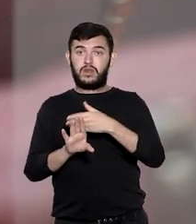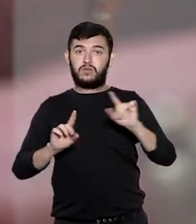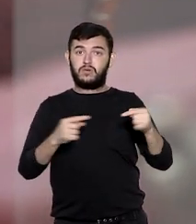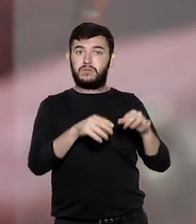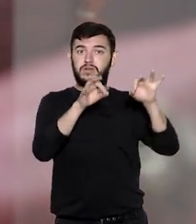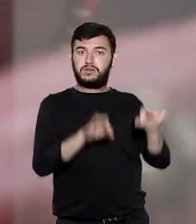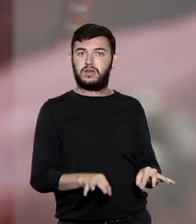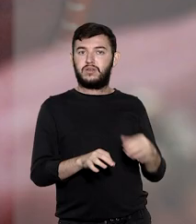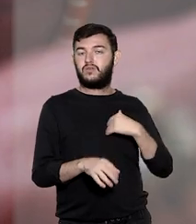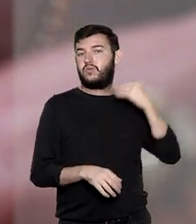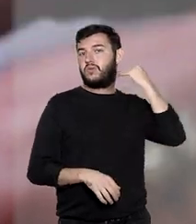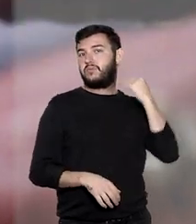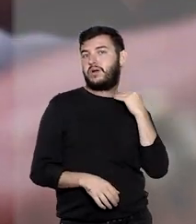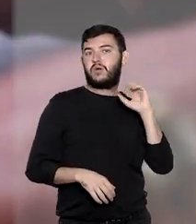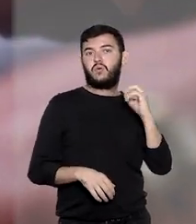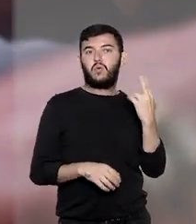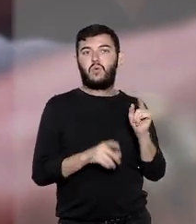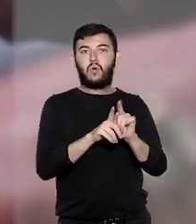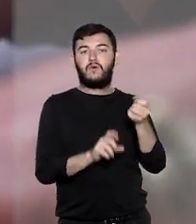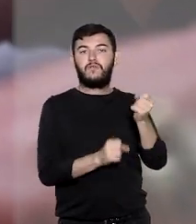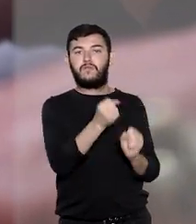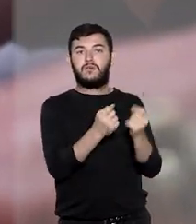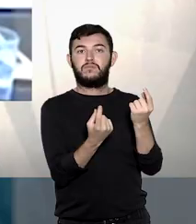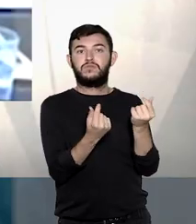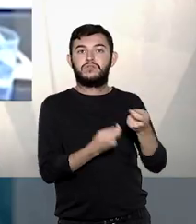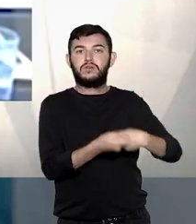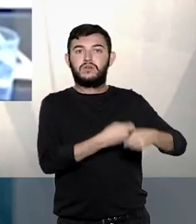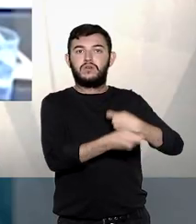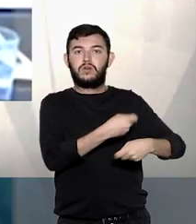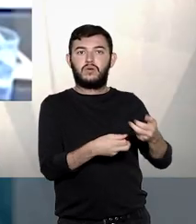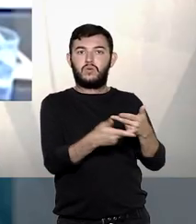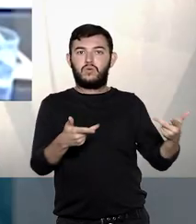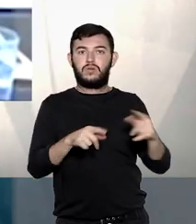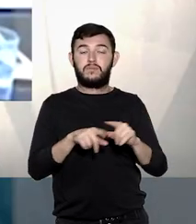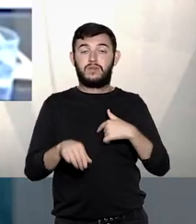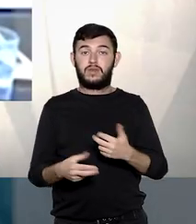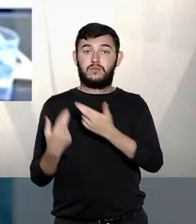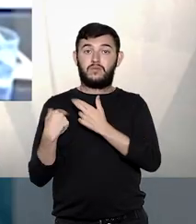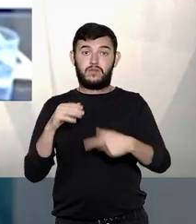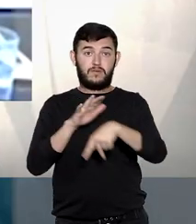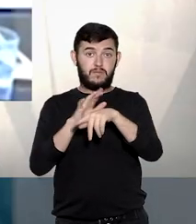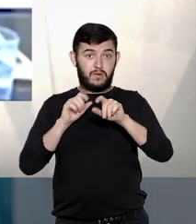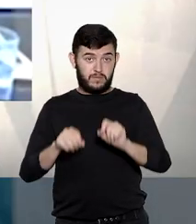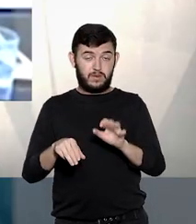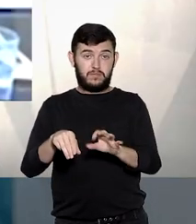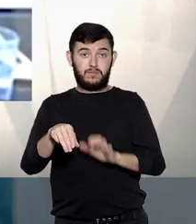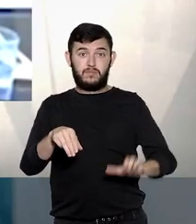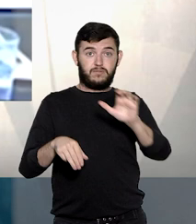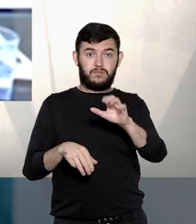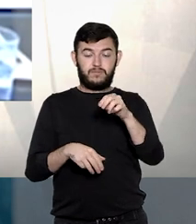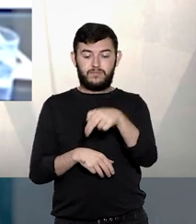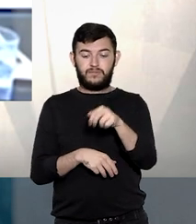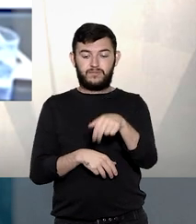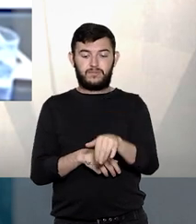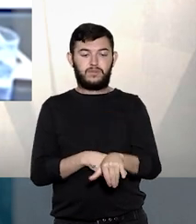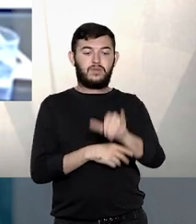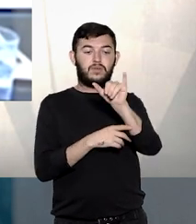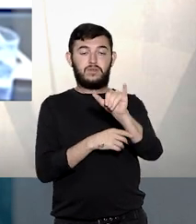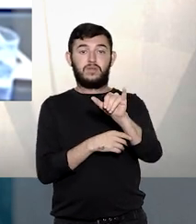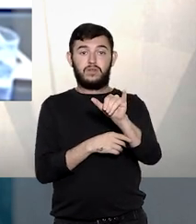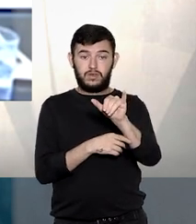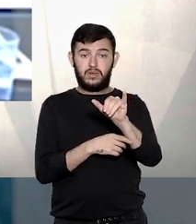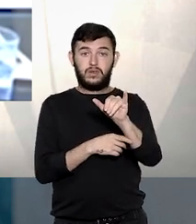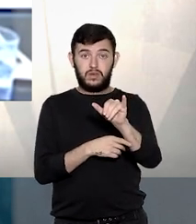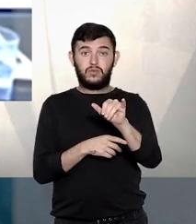financeiras nos termos da legislação específica. Para a relatora, ministra Nancy Andrigue, os dispositivos destacados